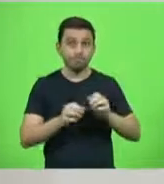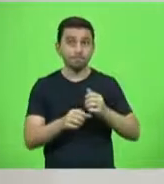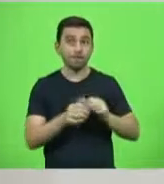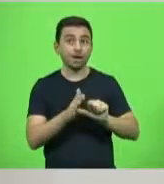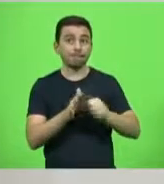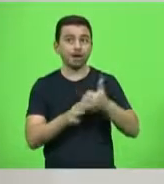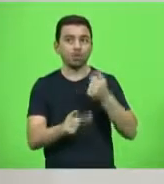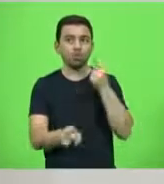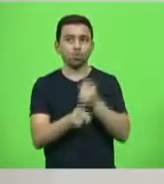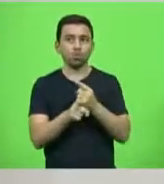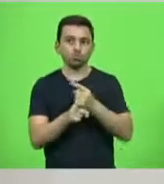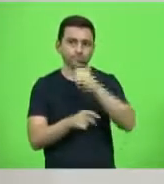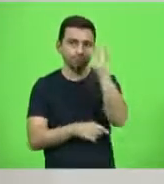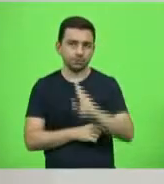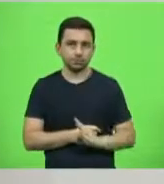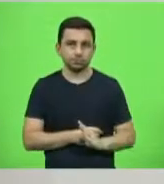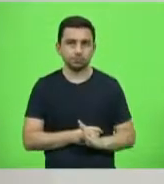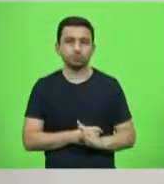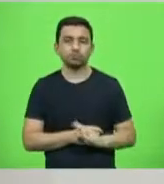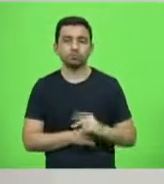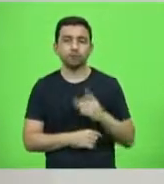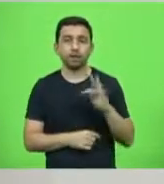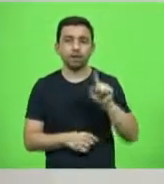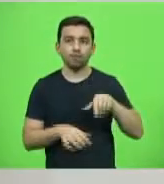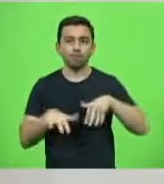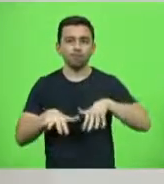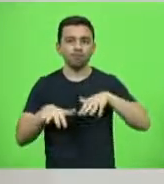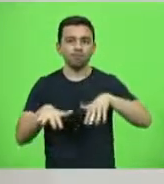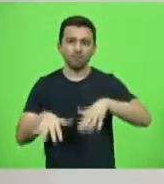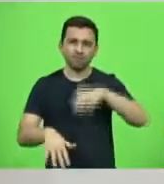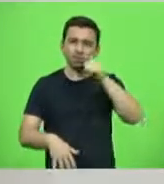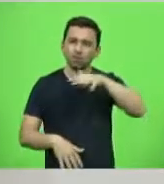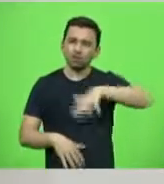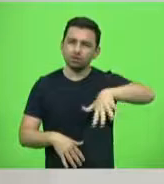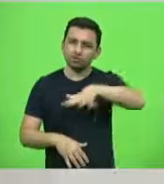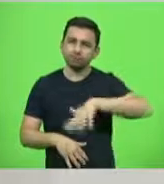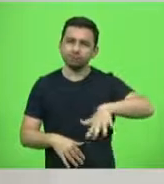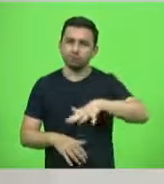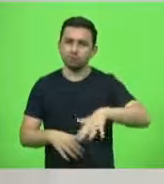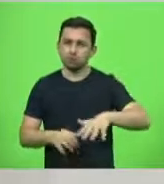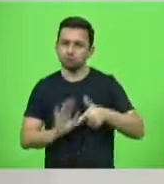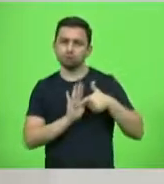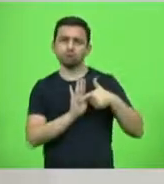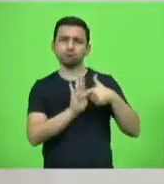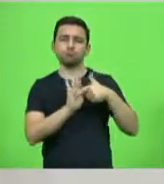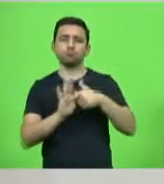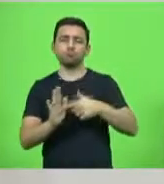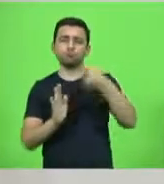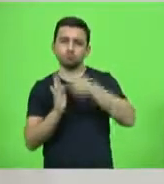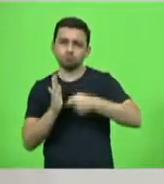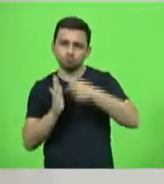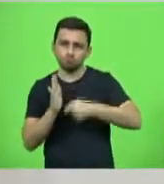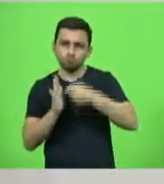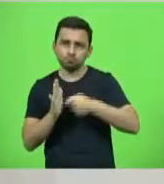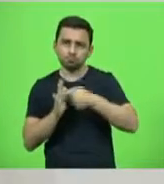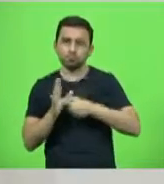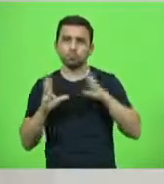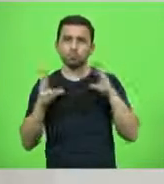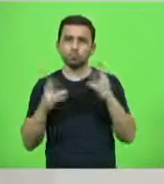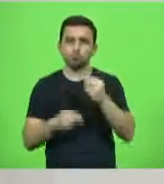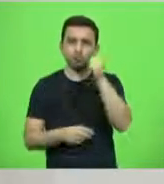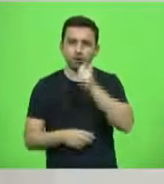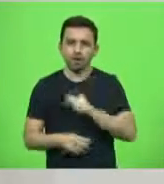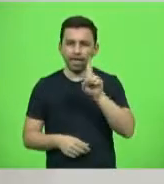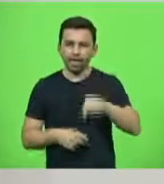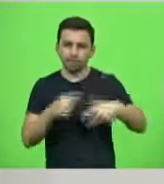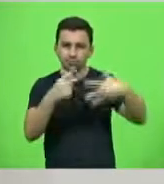nacional do PT sobre movimento de mulheres, explicitando que a luta das mulheres não seria uma pauta